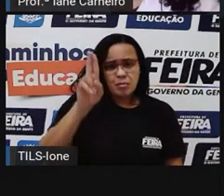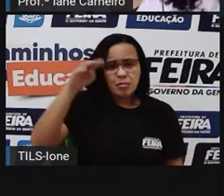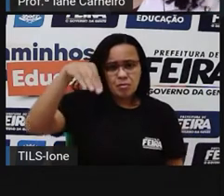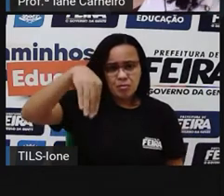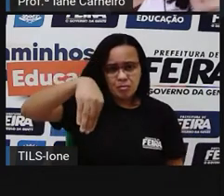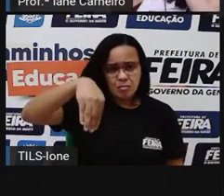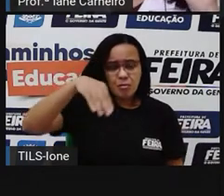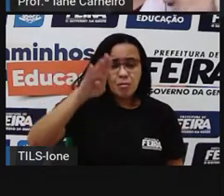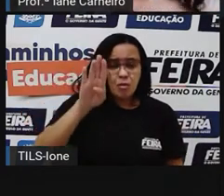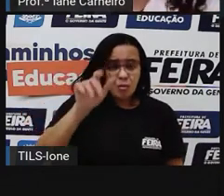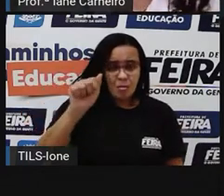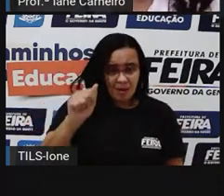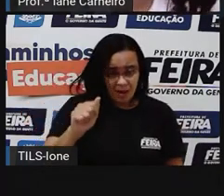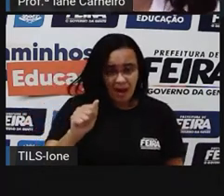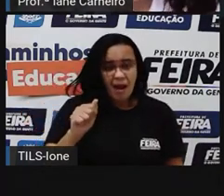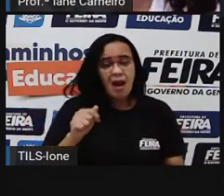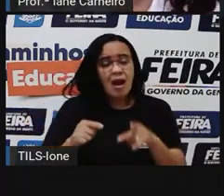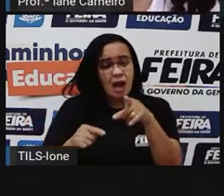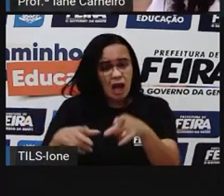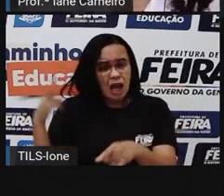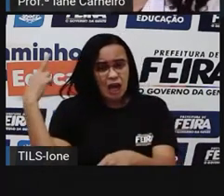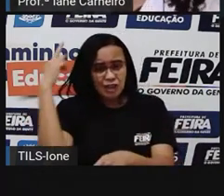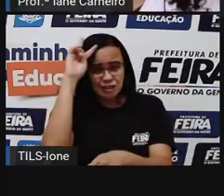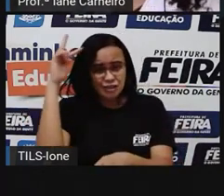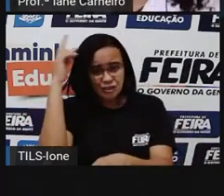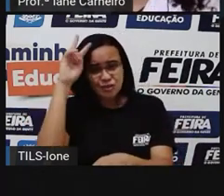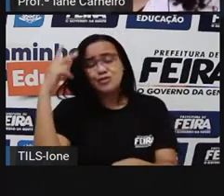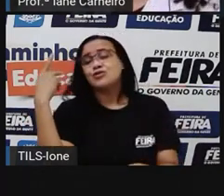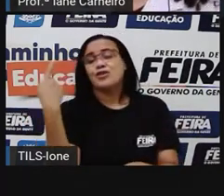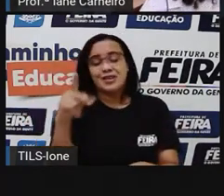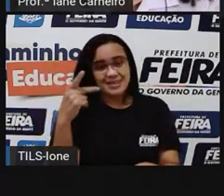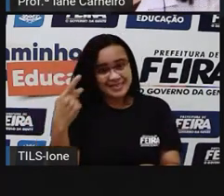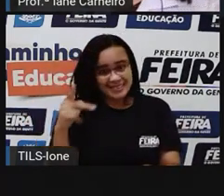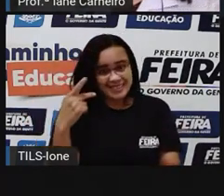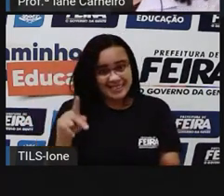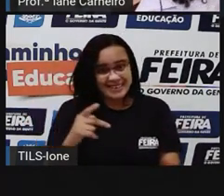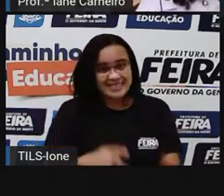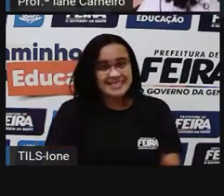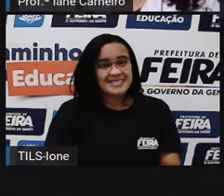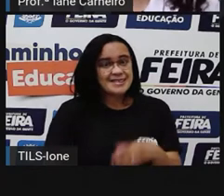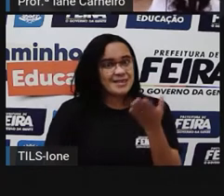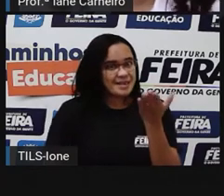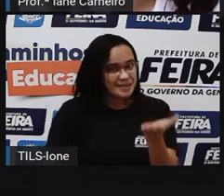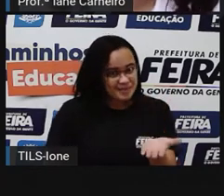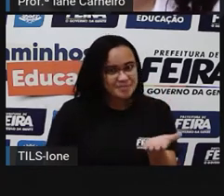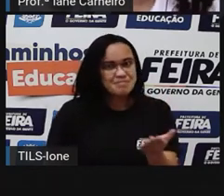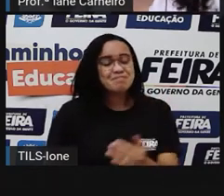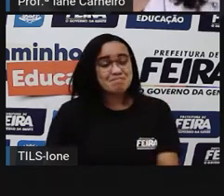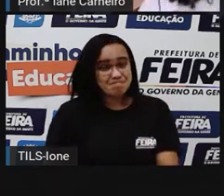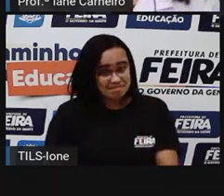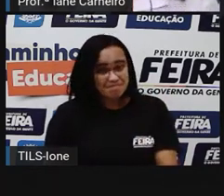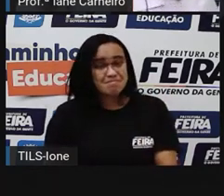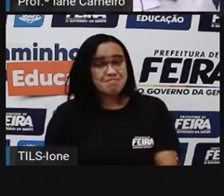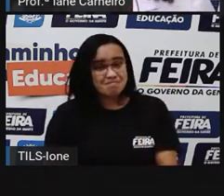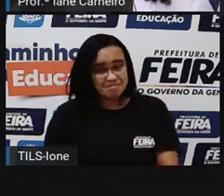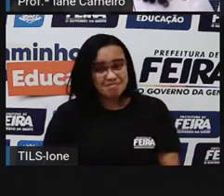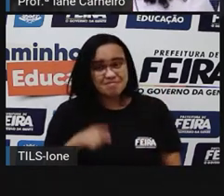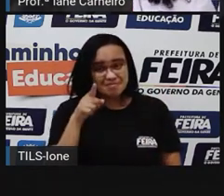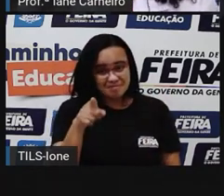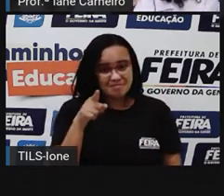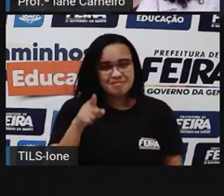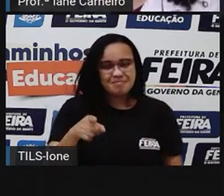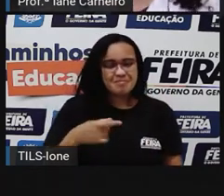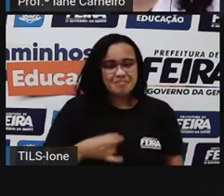lindíssima. Eu recomendo que vocês conheçam a história do Boi Bumbá, né? Olha só, o Boi Bumbá é um boizinho muito